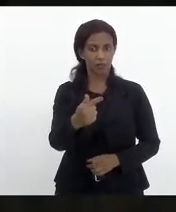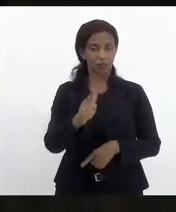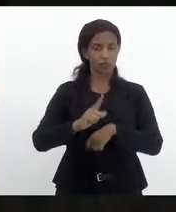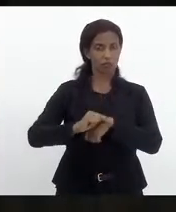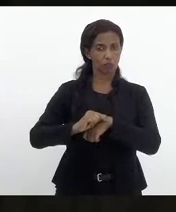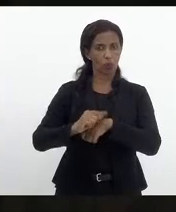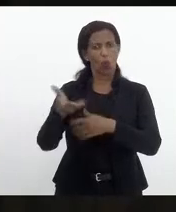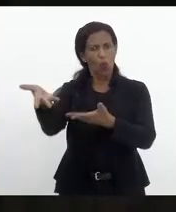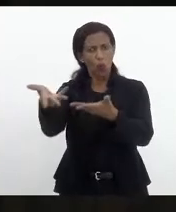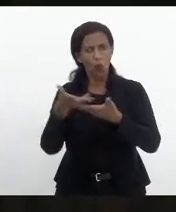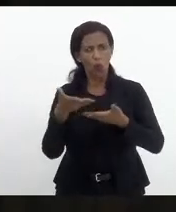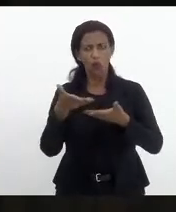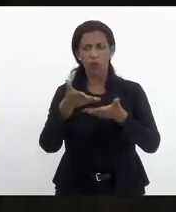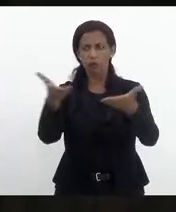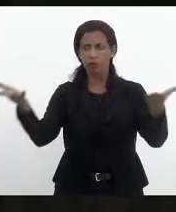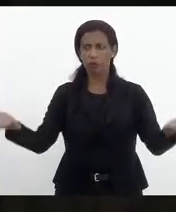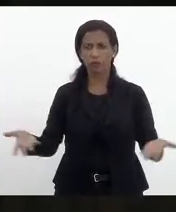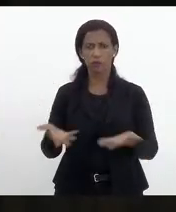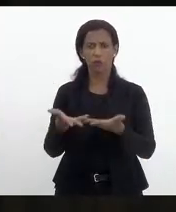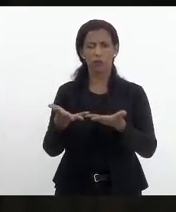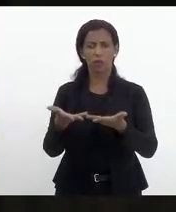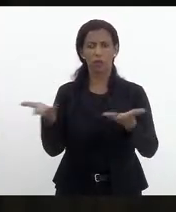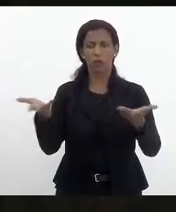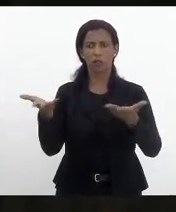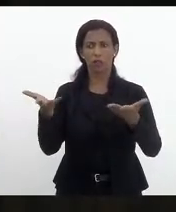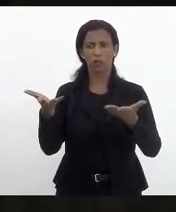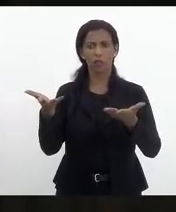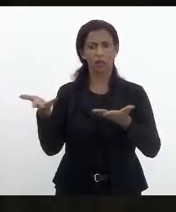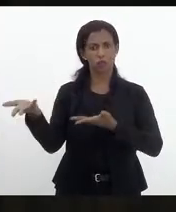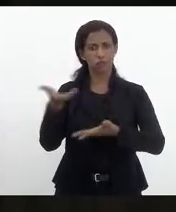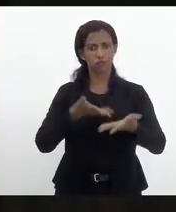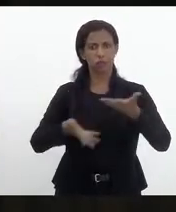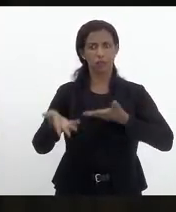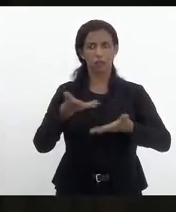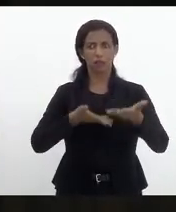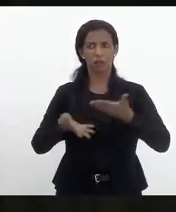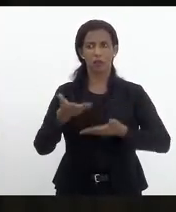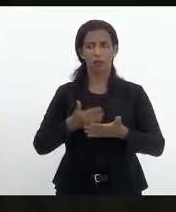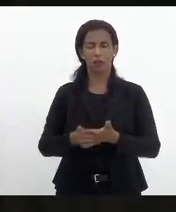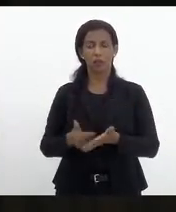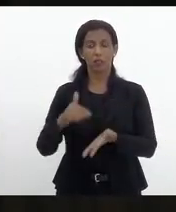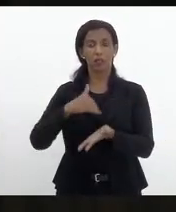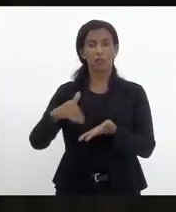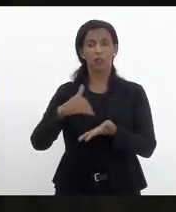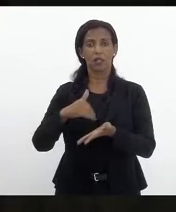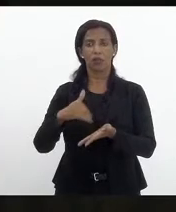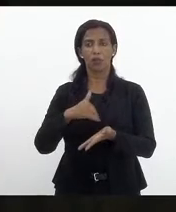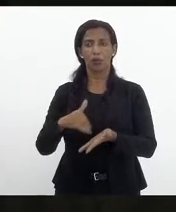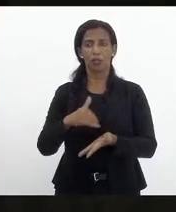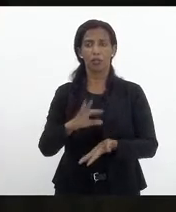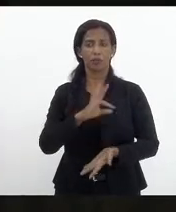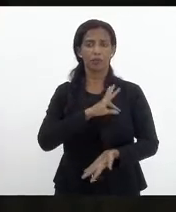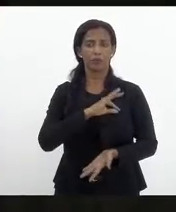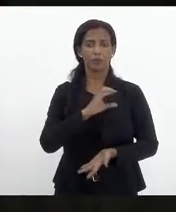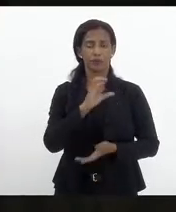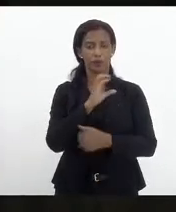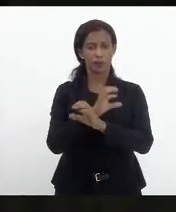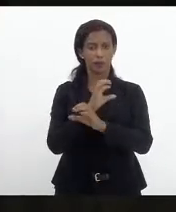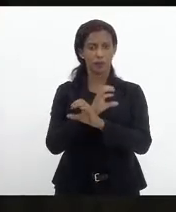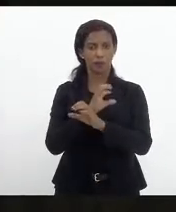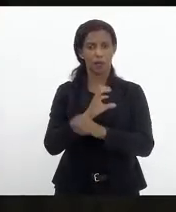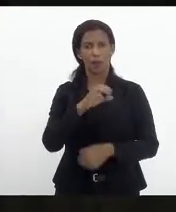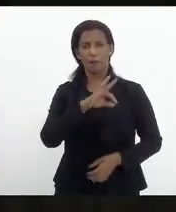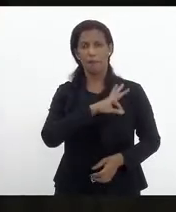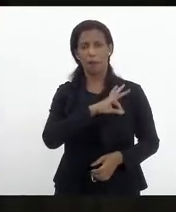parlamentares que queiram participar. E às 18 horas e 60 minutos, vou receber o secretário da Polícia Civil, deputada Marta, deputado Carlos